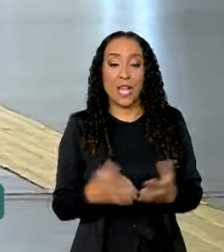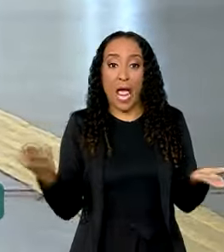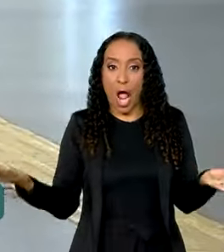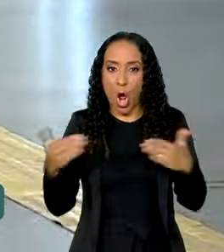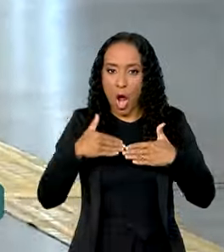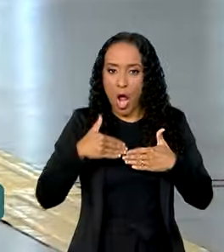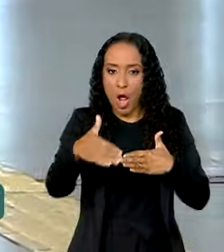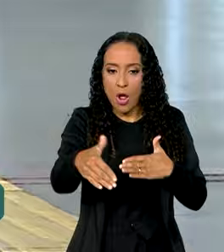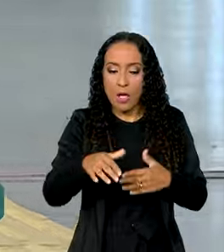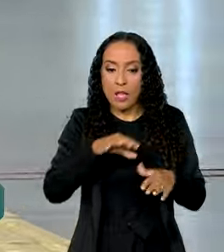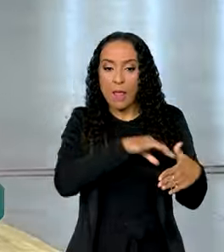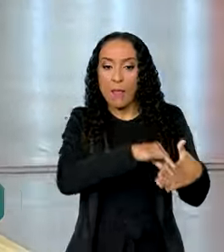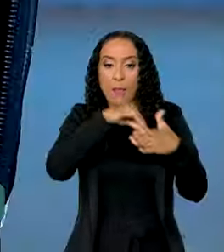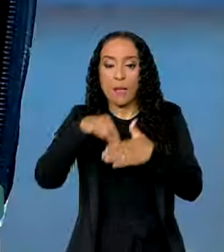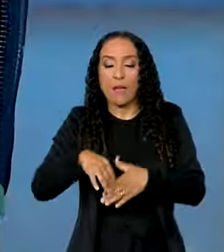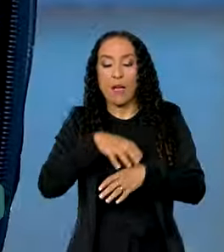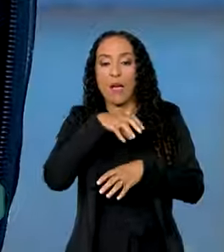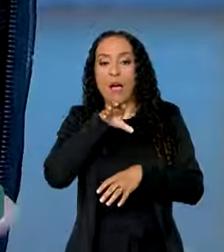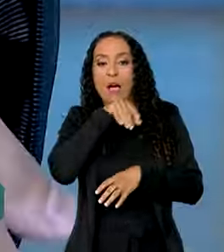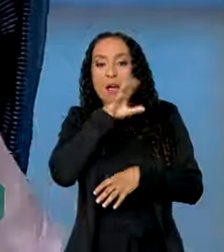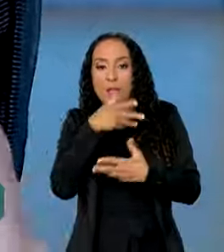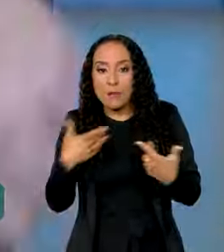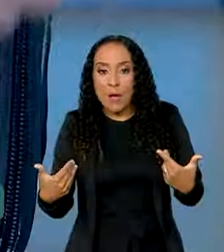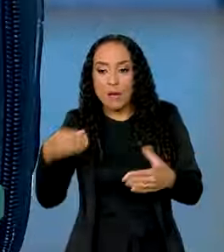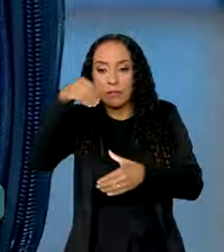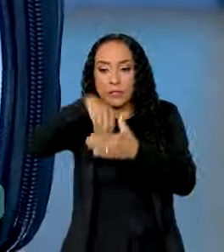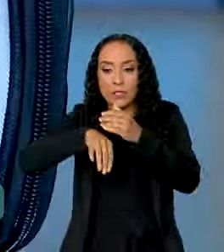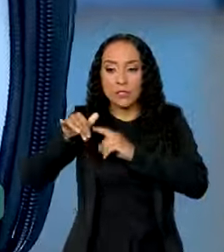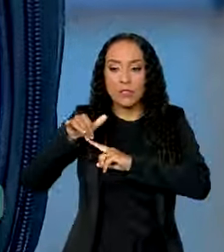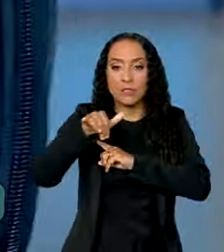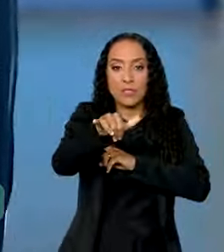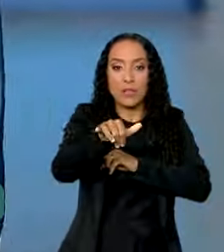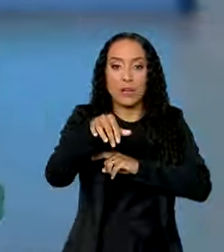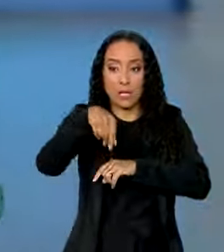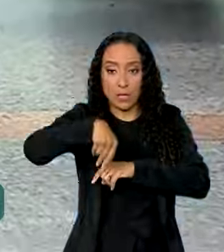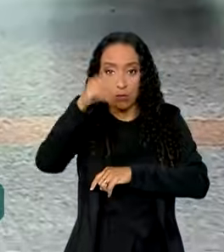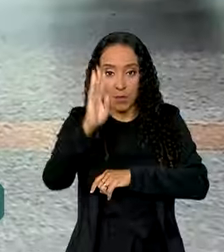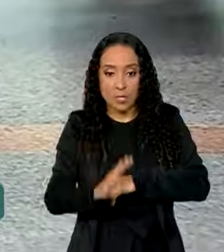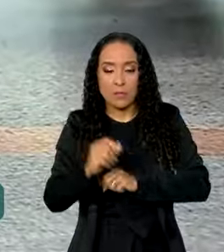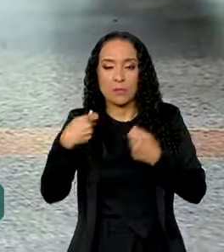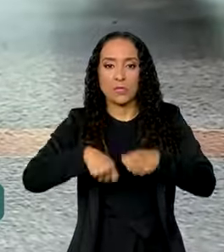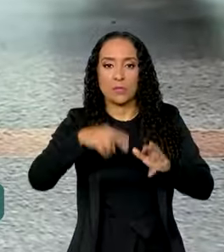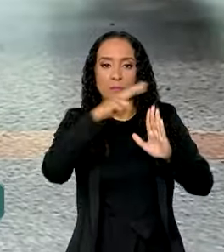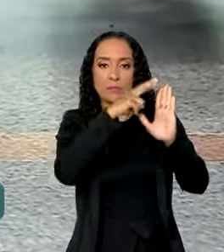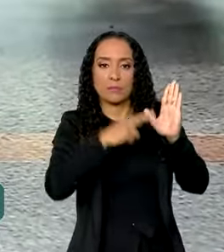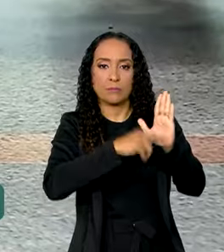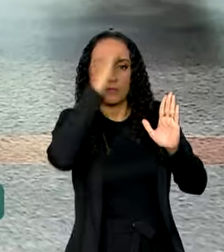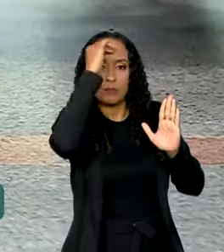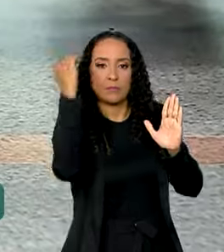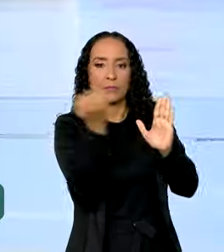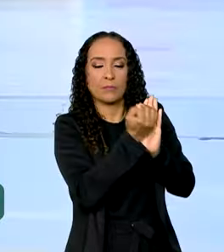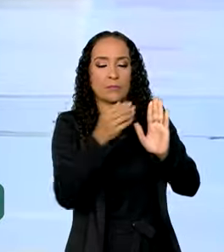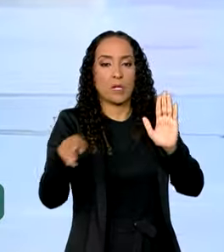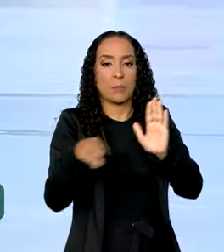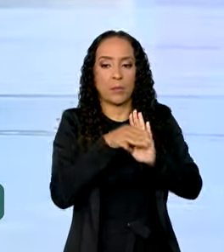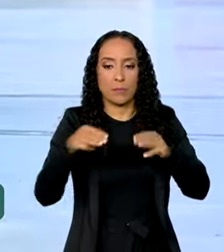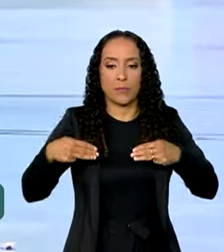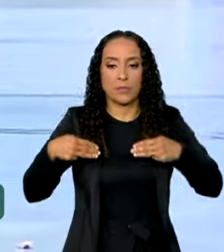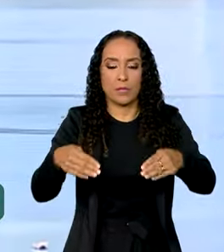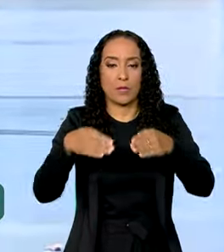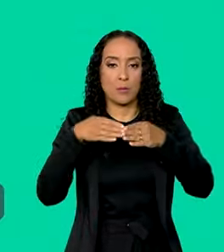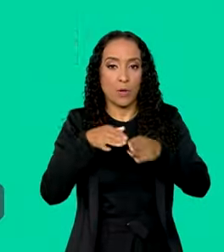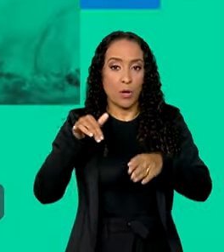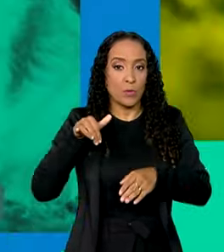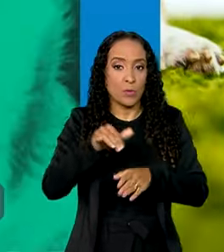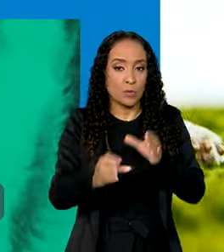de agora, o transporte de animais em aviões comerciais no Brasil deverá seguir normas e diretrizes definidas pelo Ministério de Portos e